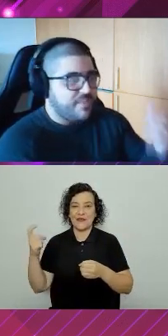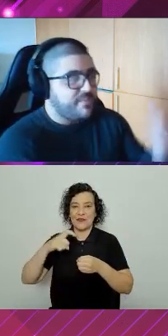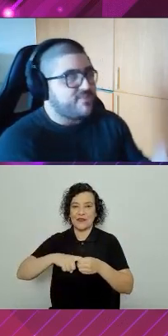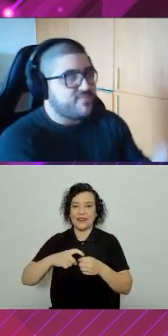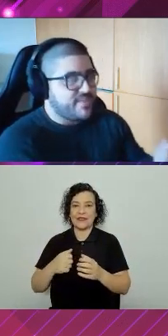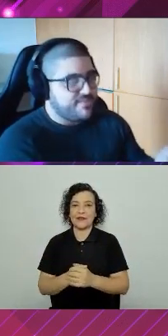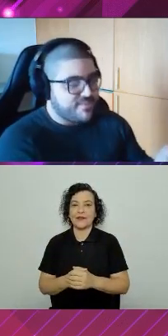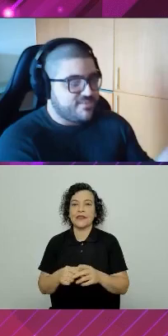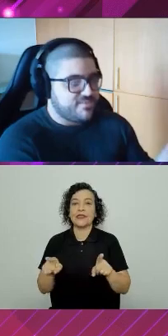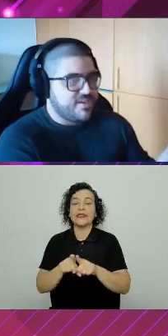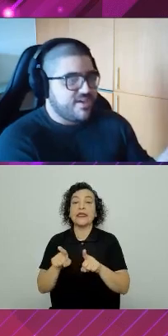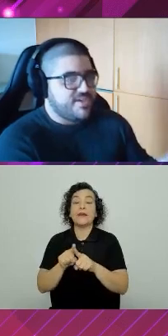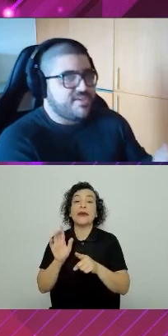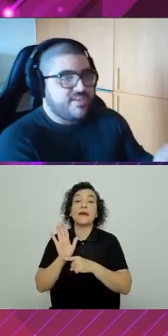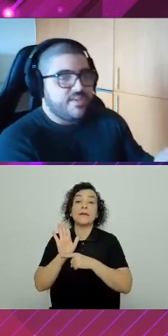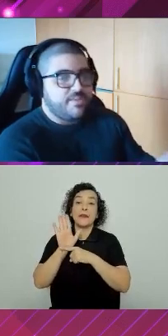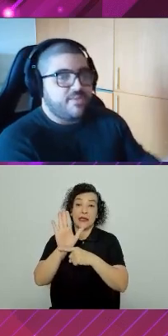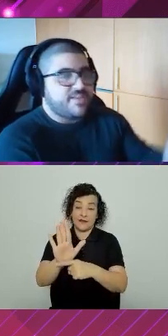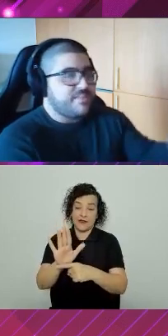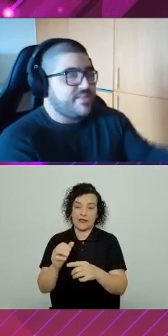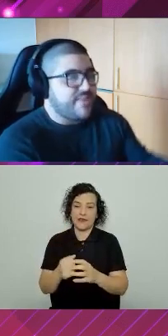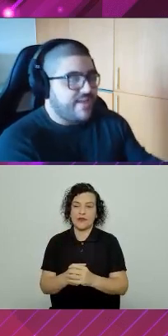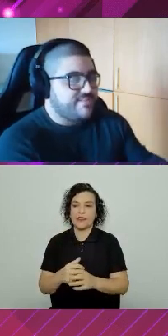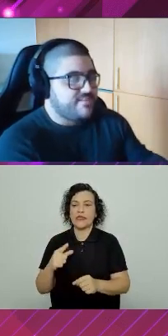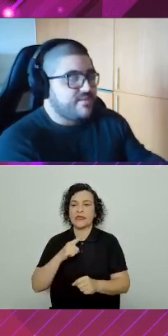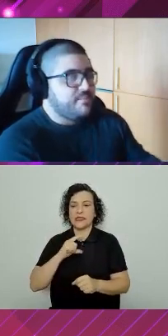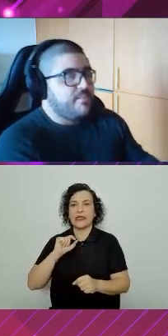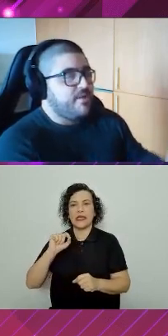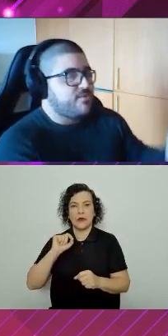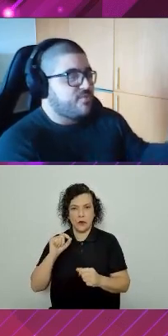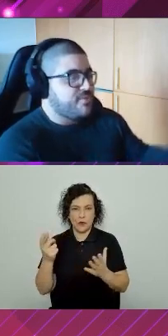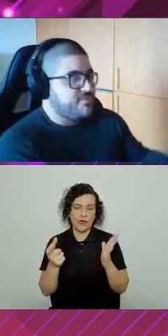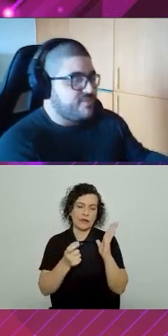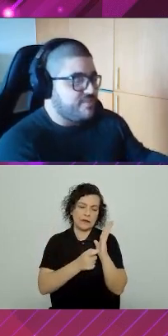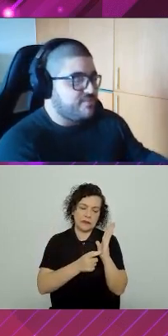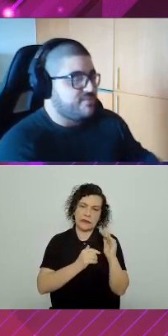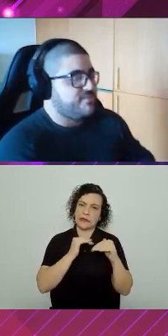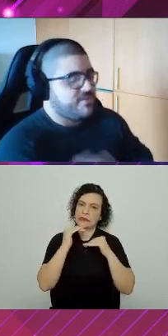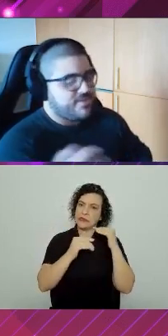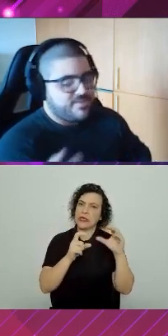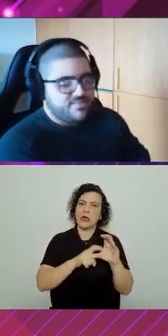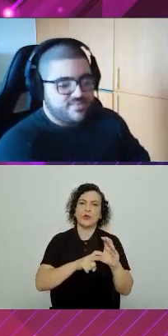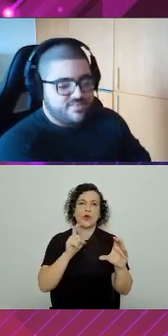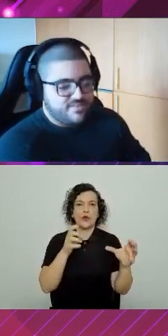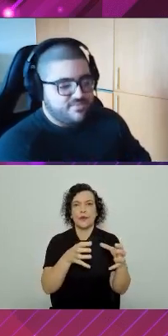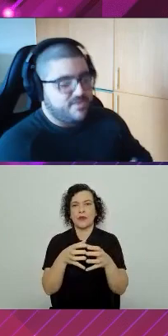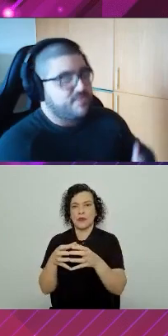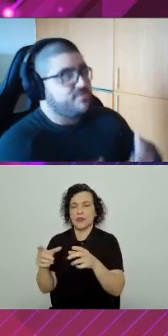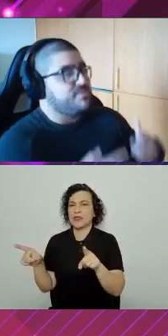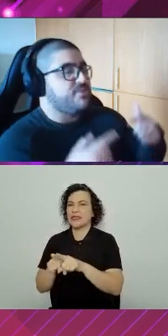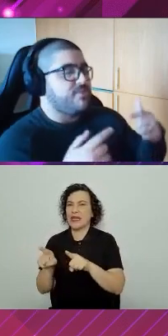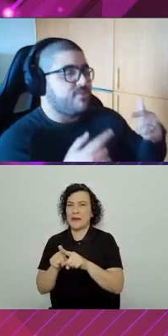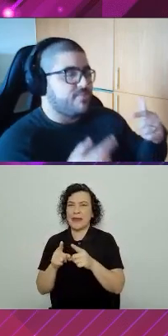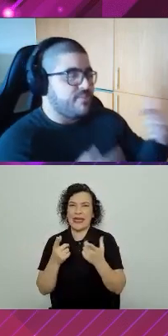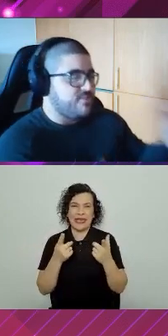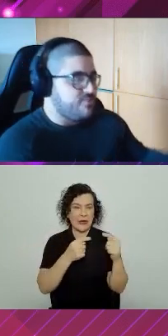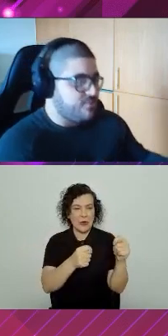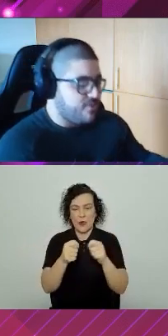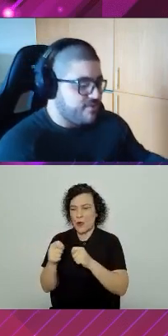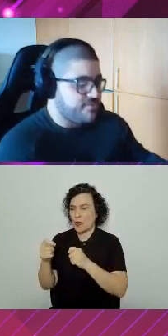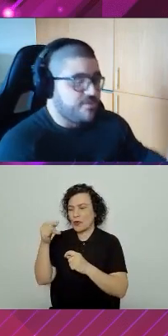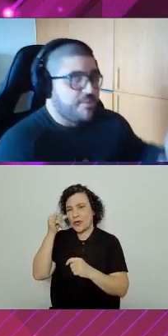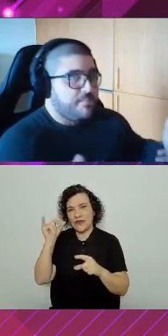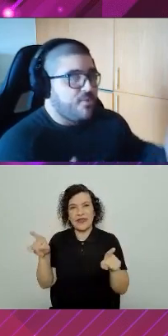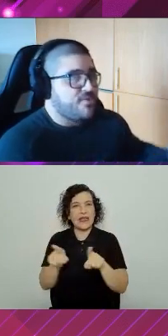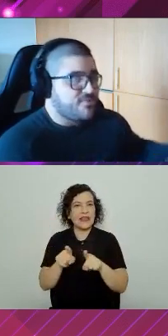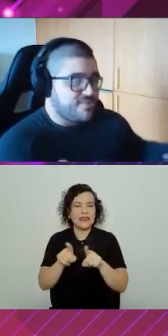Na parte dos benefícios, a gente tem maior escalabilidade, maior autonomia dos times, fim da coordenação excessiva, vou diminuir o acoplamento do meu